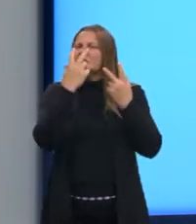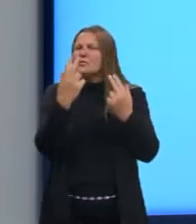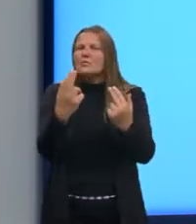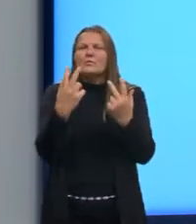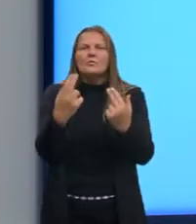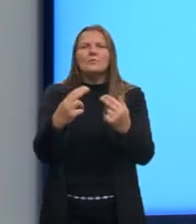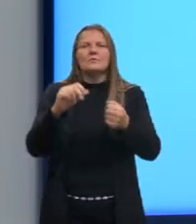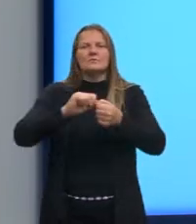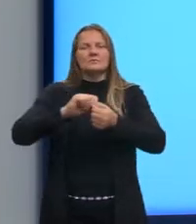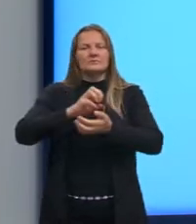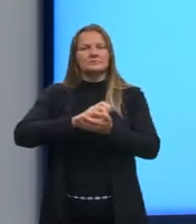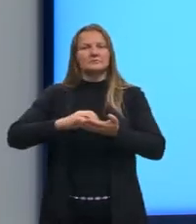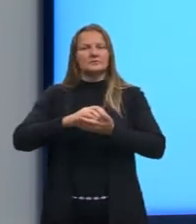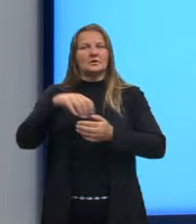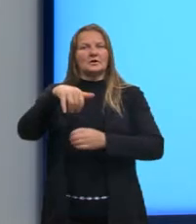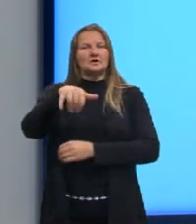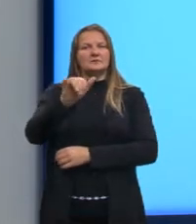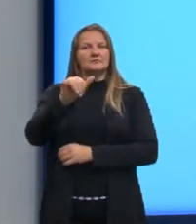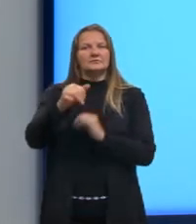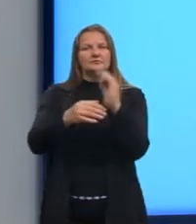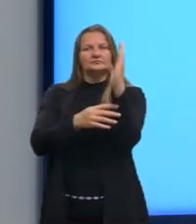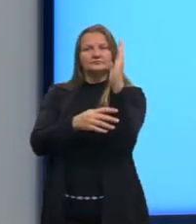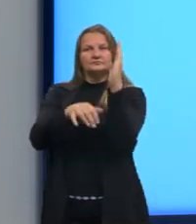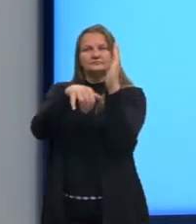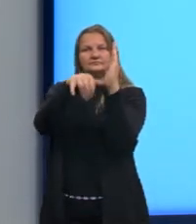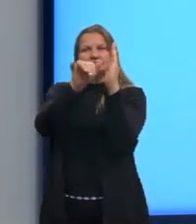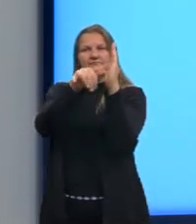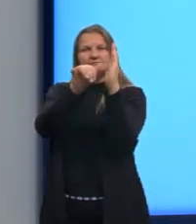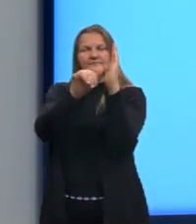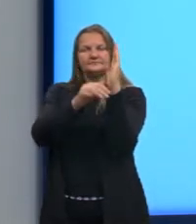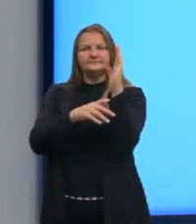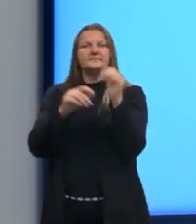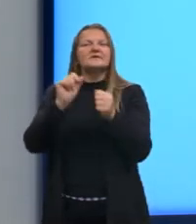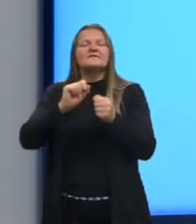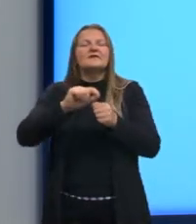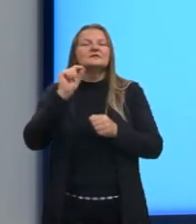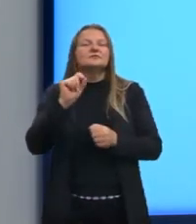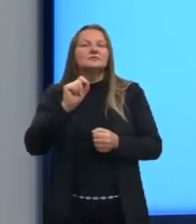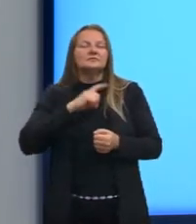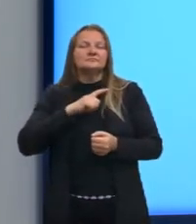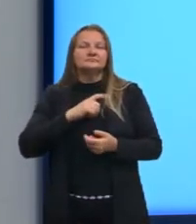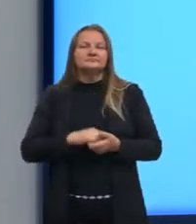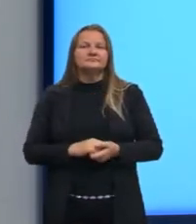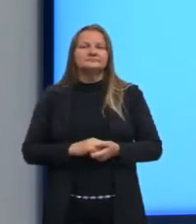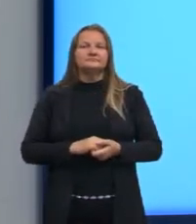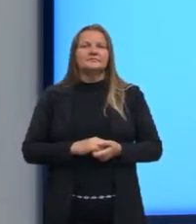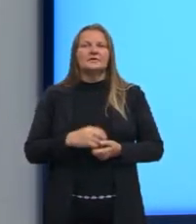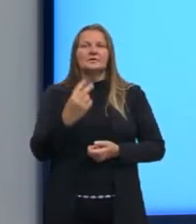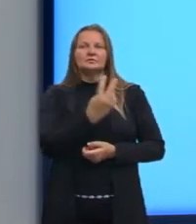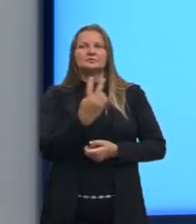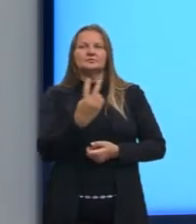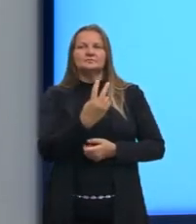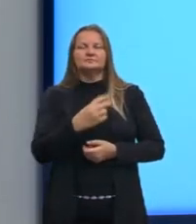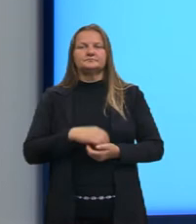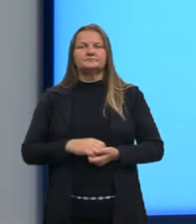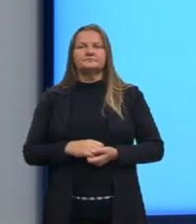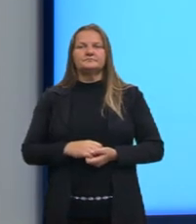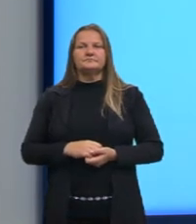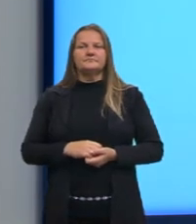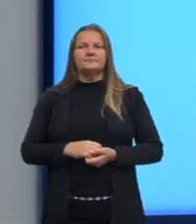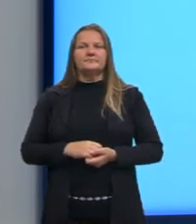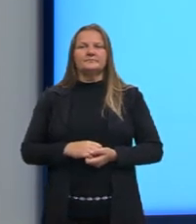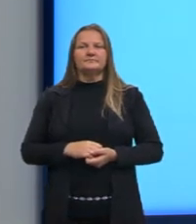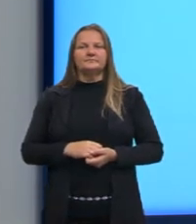calcular para o Y, a variação de Y. Aí, o que nós temos aqui nos nossos dois pontos? Aqui no